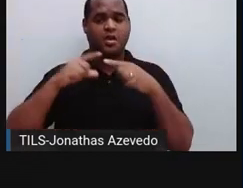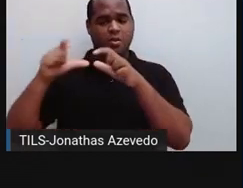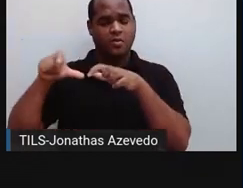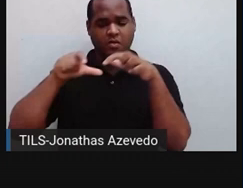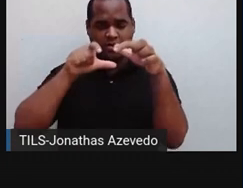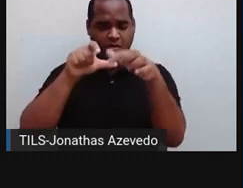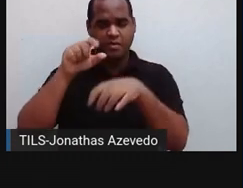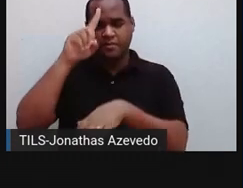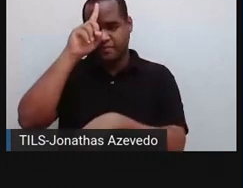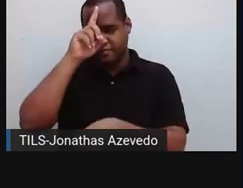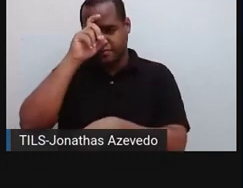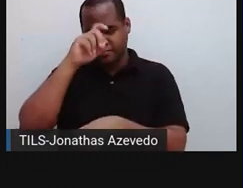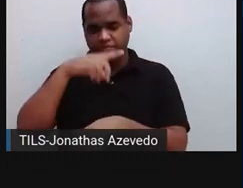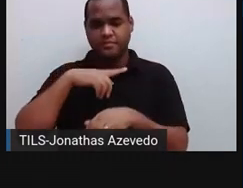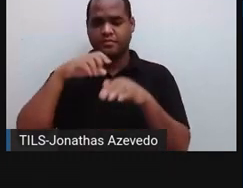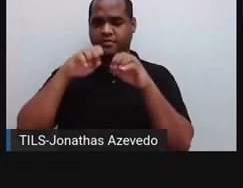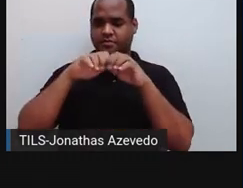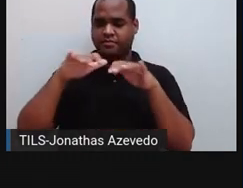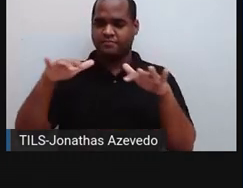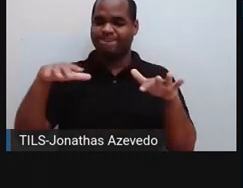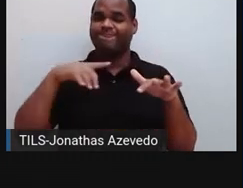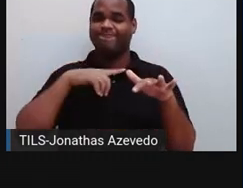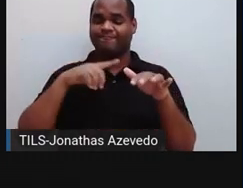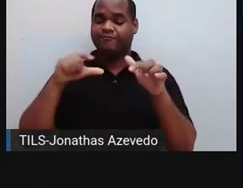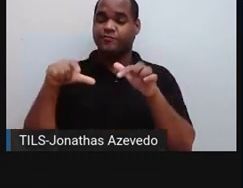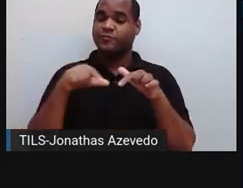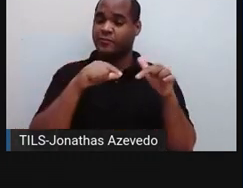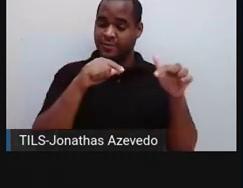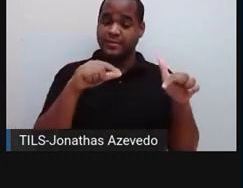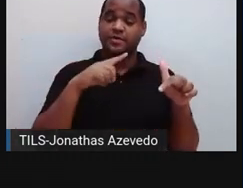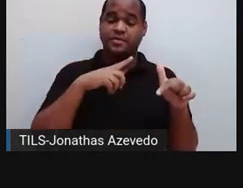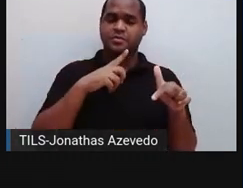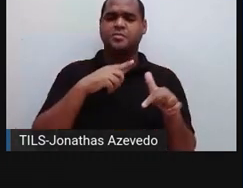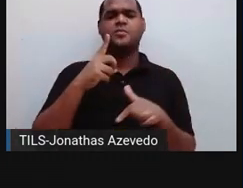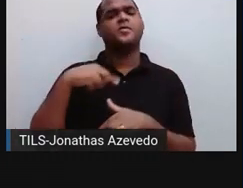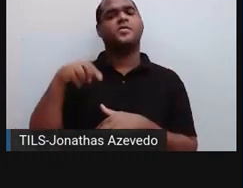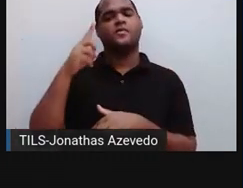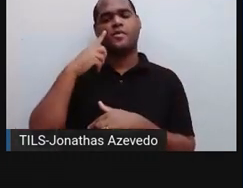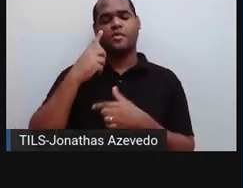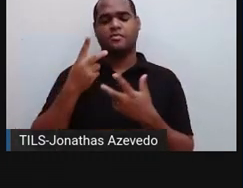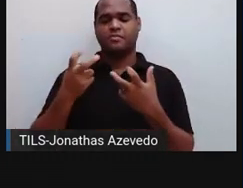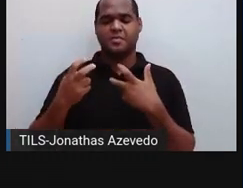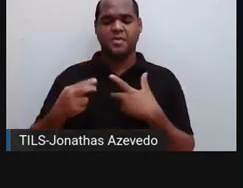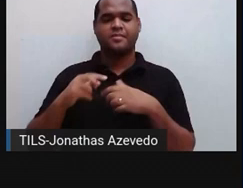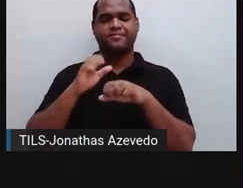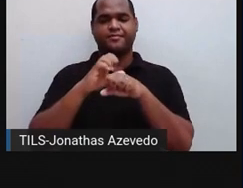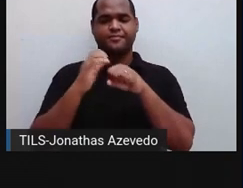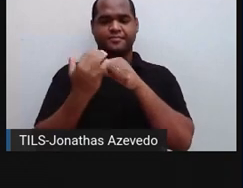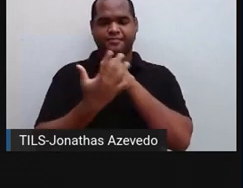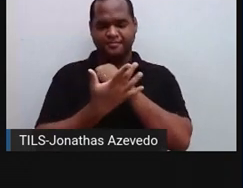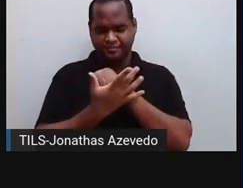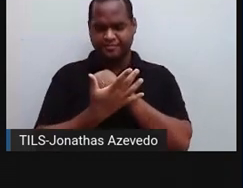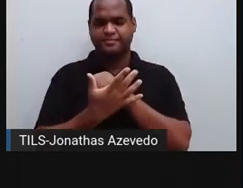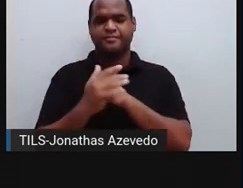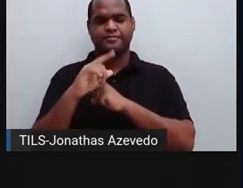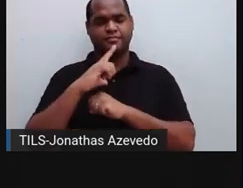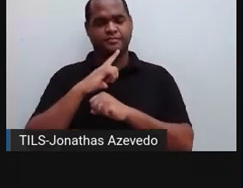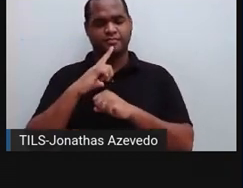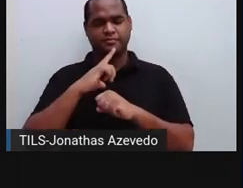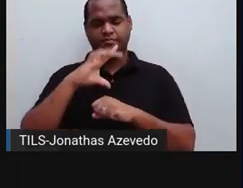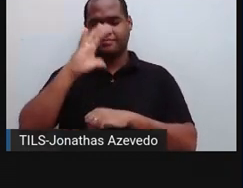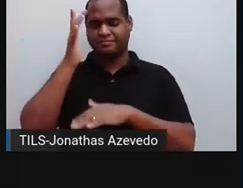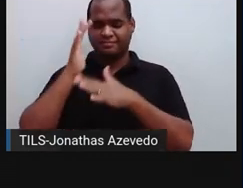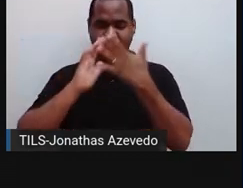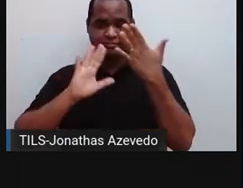hospitais, né? Esse fungo, ele se prolifera mais nos hospitais, e como a gente está ainda nessa pandemia, né? Agora os